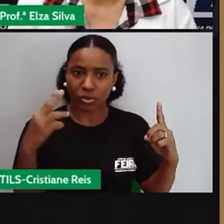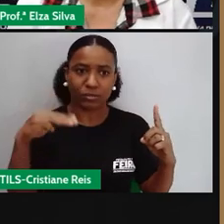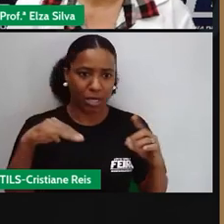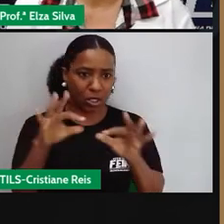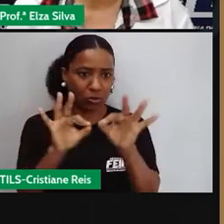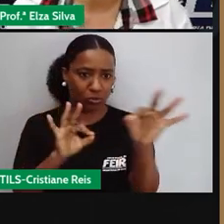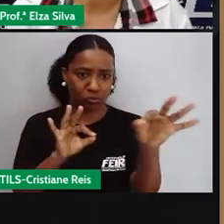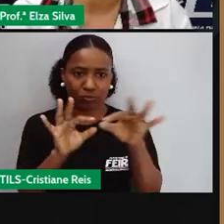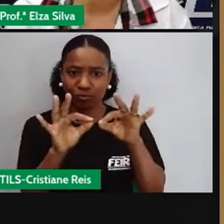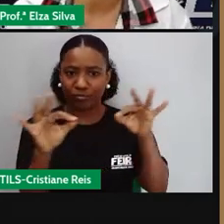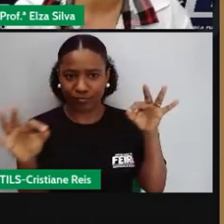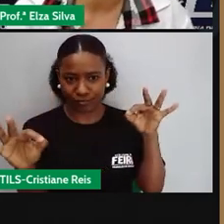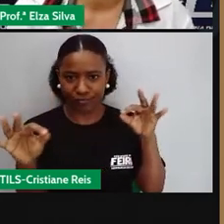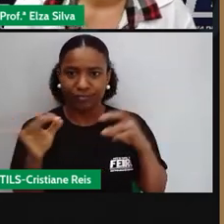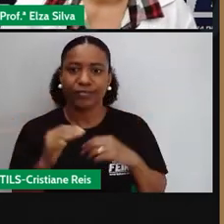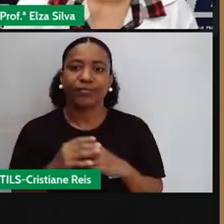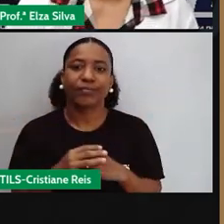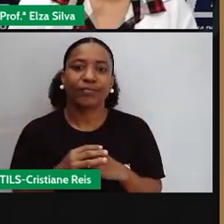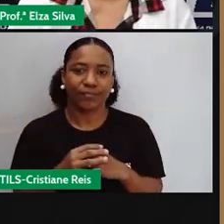Desinfecte surfaces.